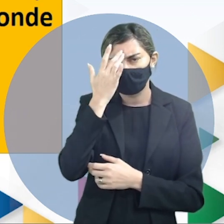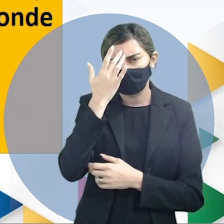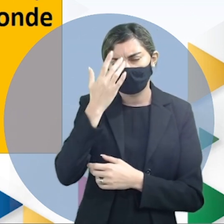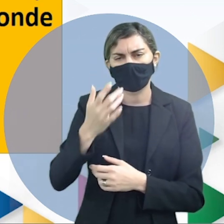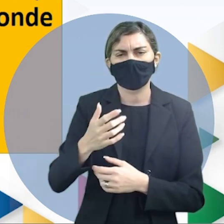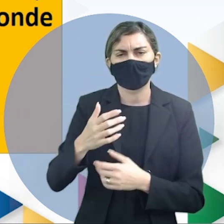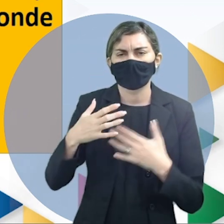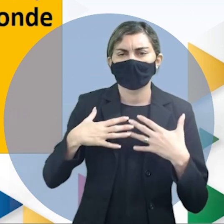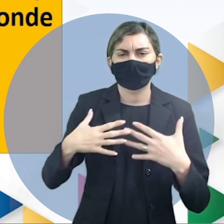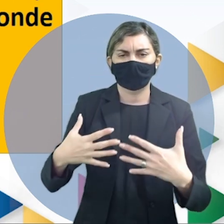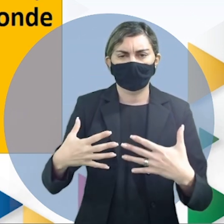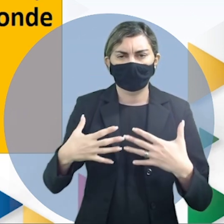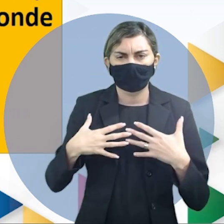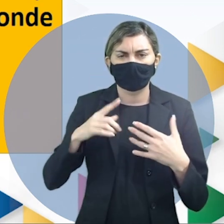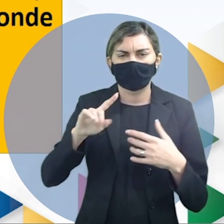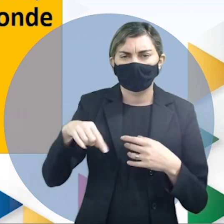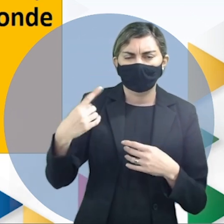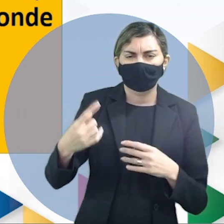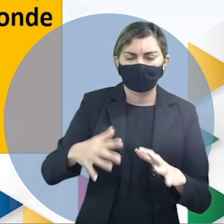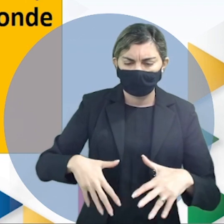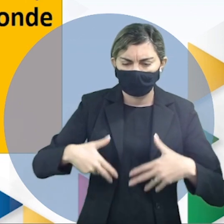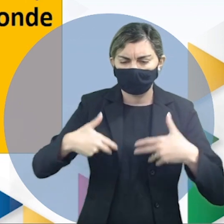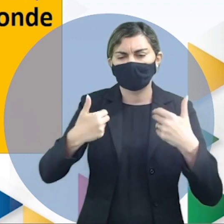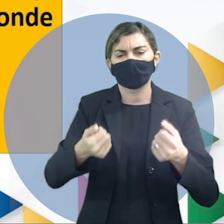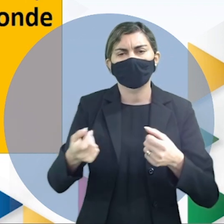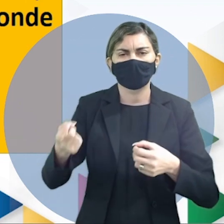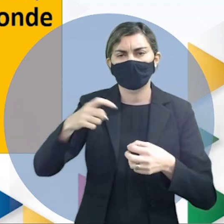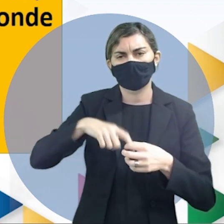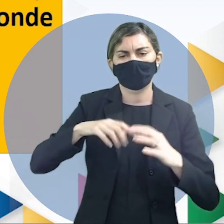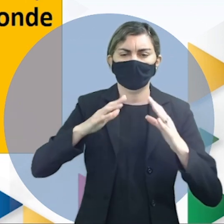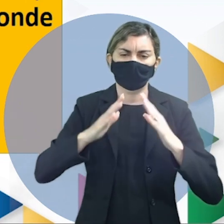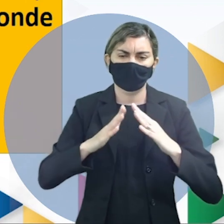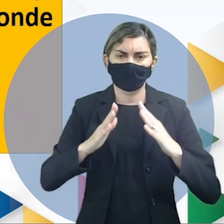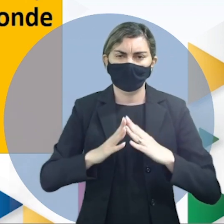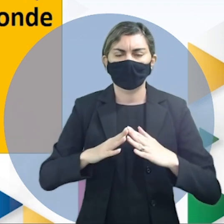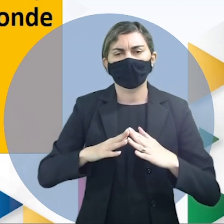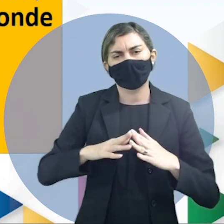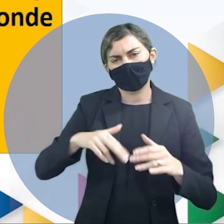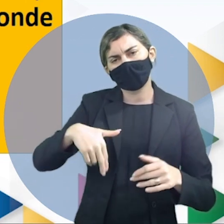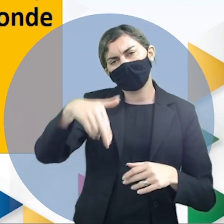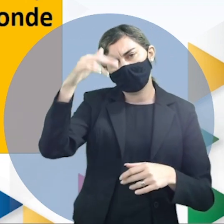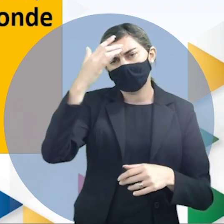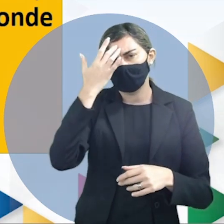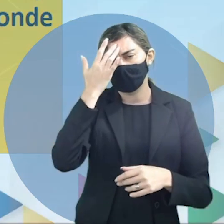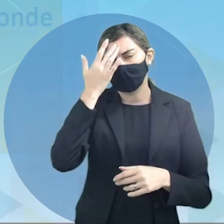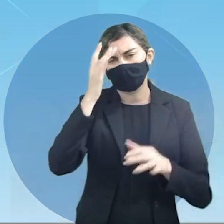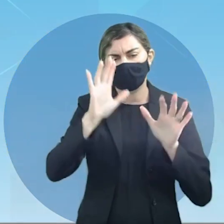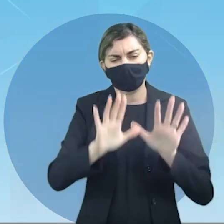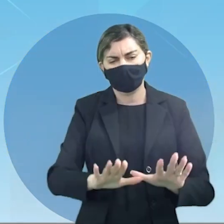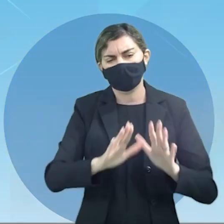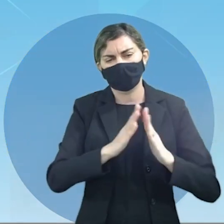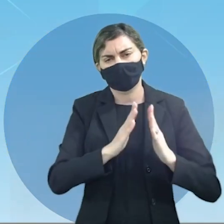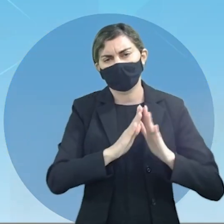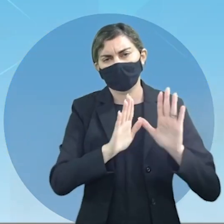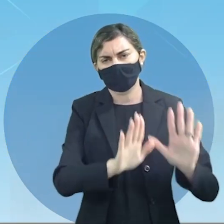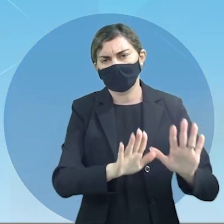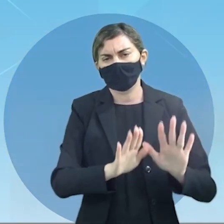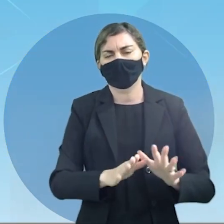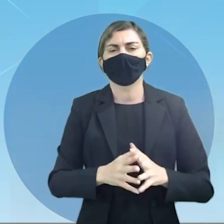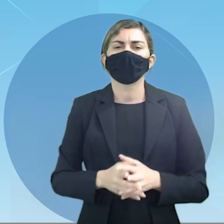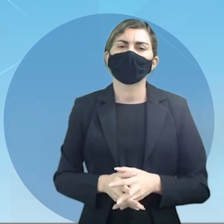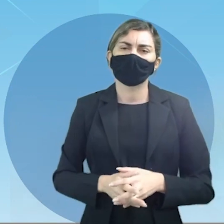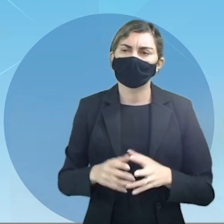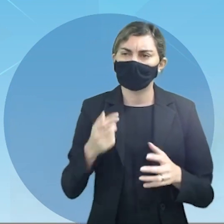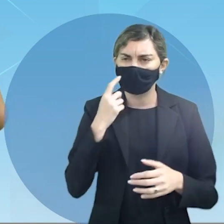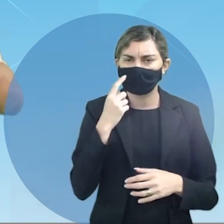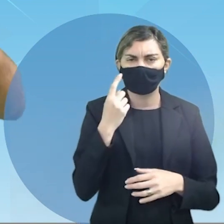infecção pulmonar depois de recuperado ele volta para casa no norte da Índia onde reside então vejam